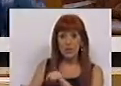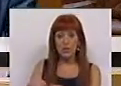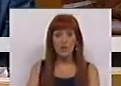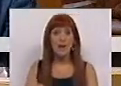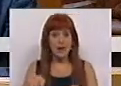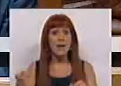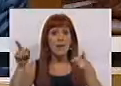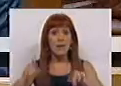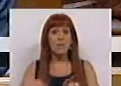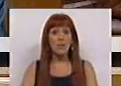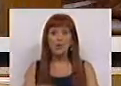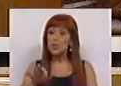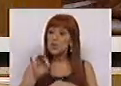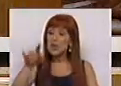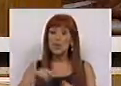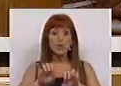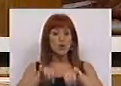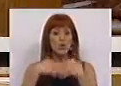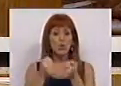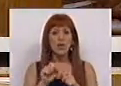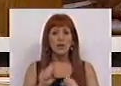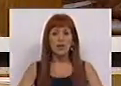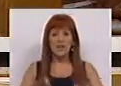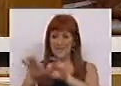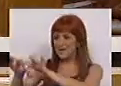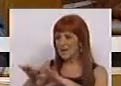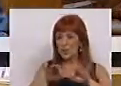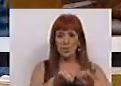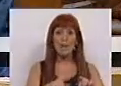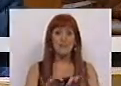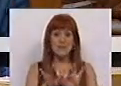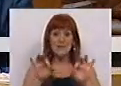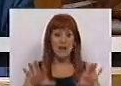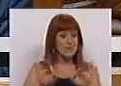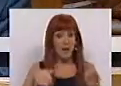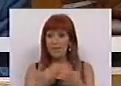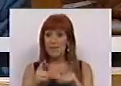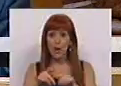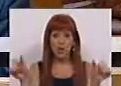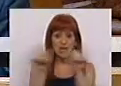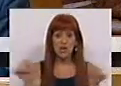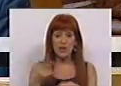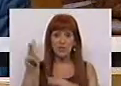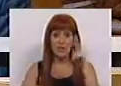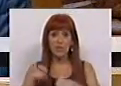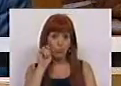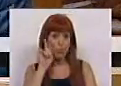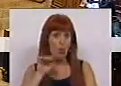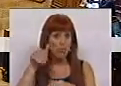O isso que é também um sinal de uma sociedade mais igualitária que deve igualmente chegar ao sistema financeiro.